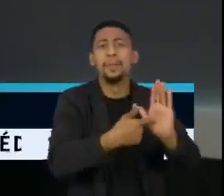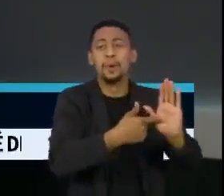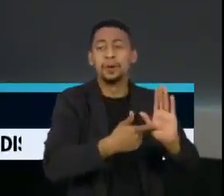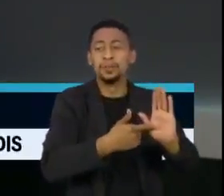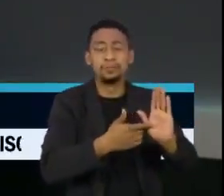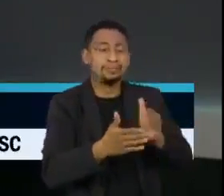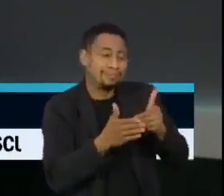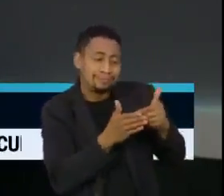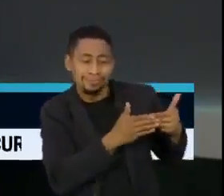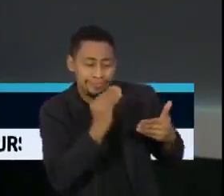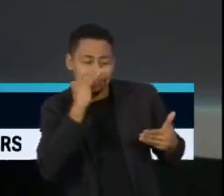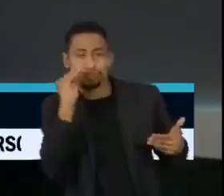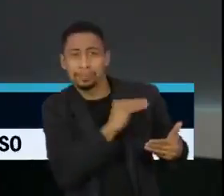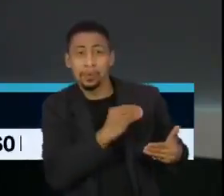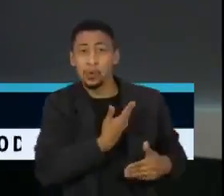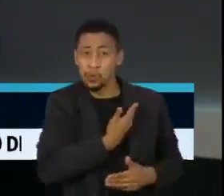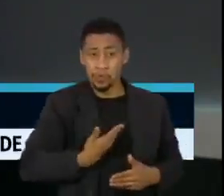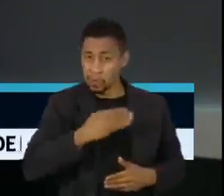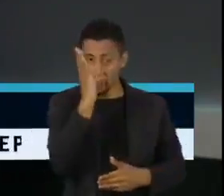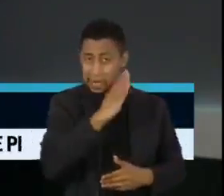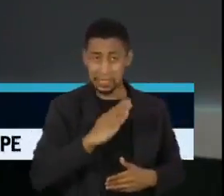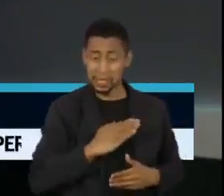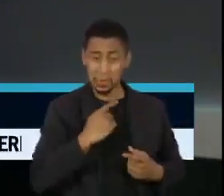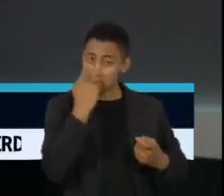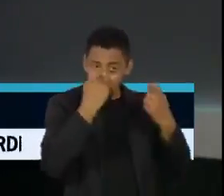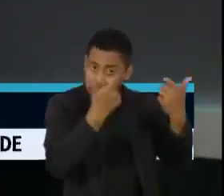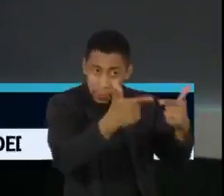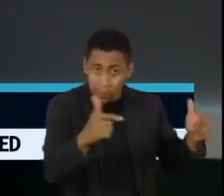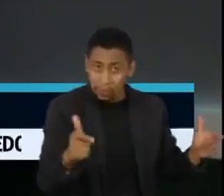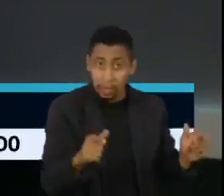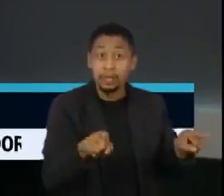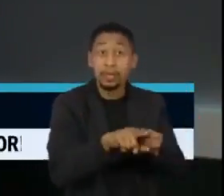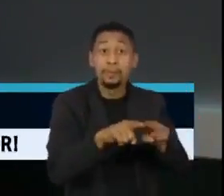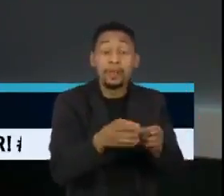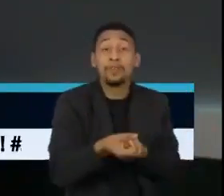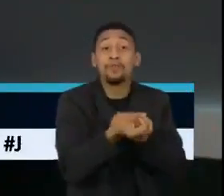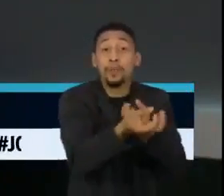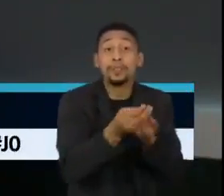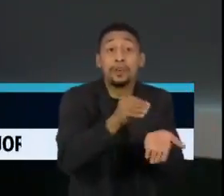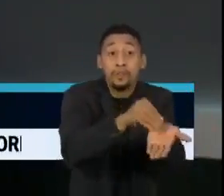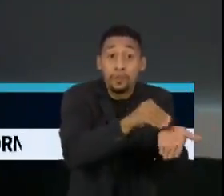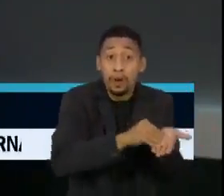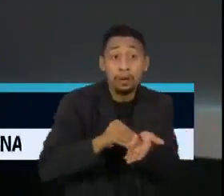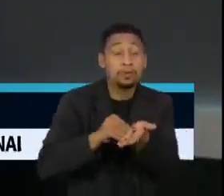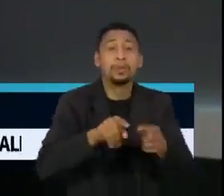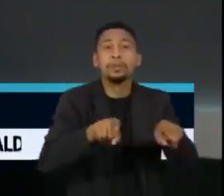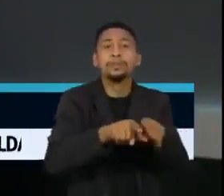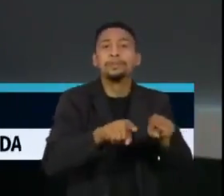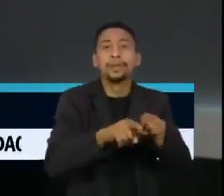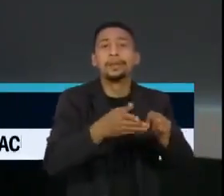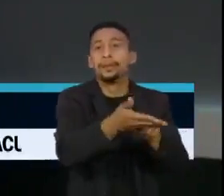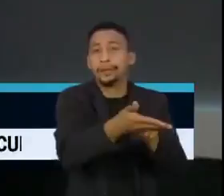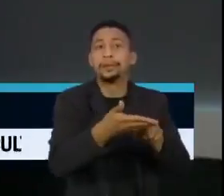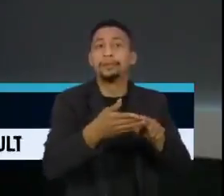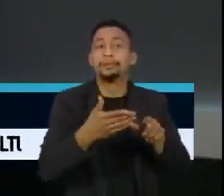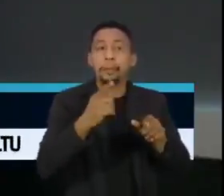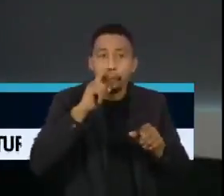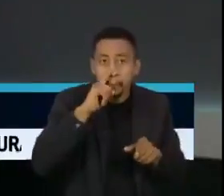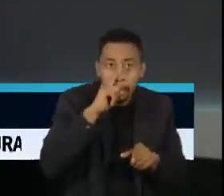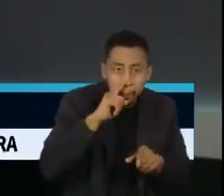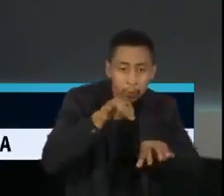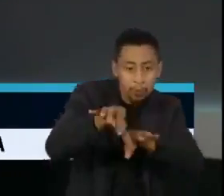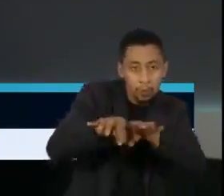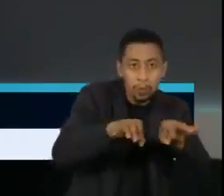brasileiro? Isso indica a precariedade do nosso sistema de dados e quanto isso ameaça ou inviabiliza até um